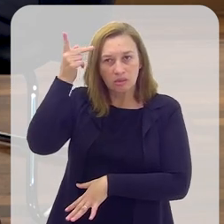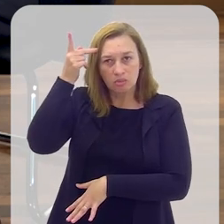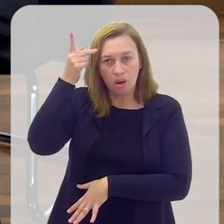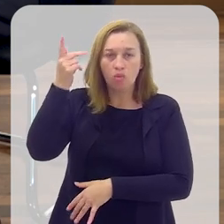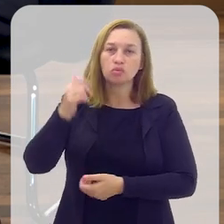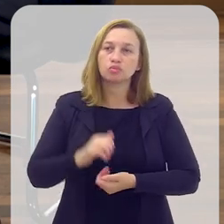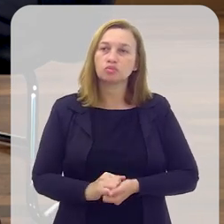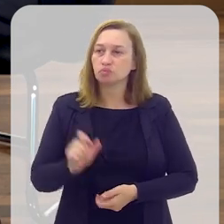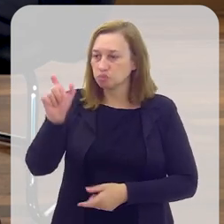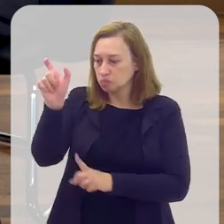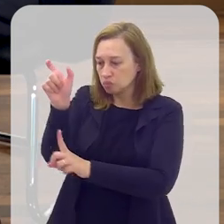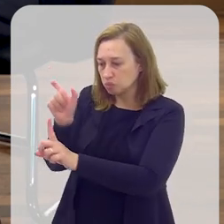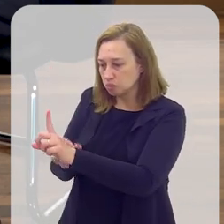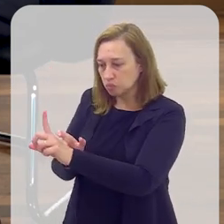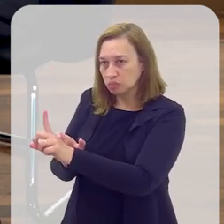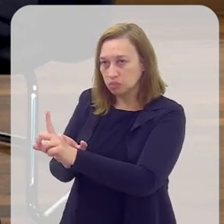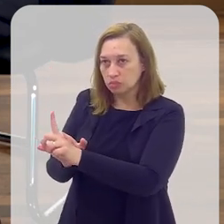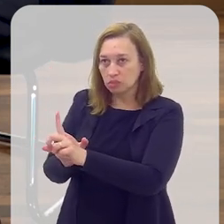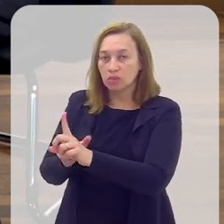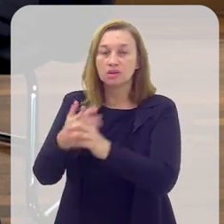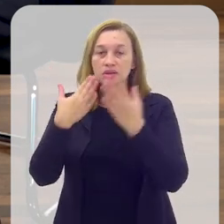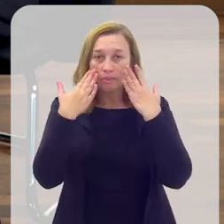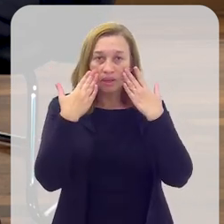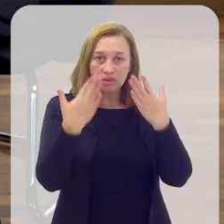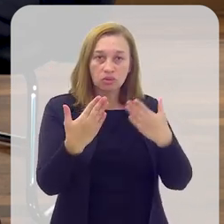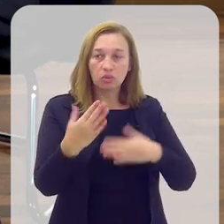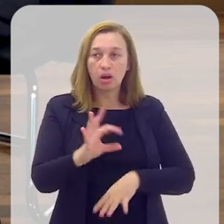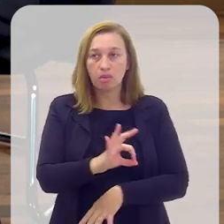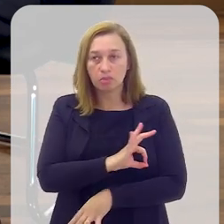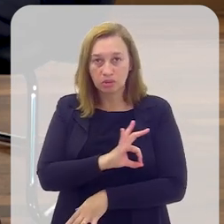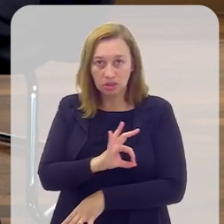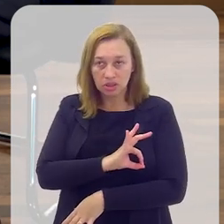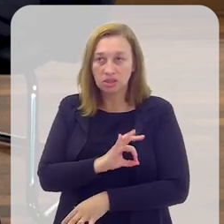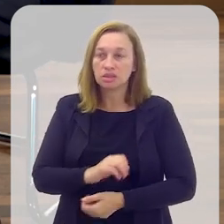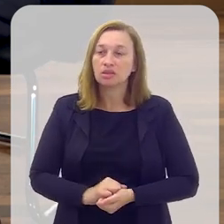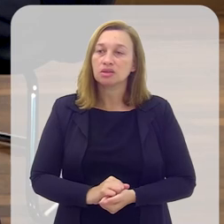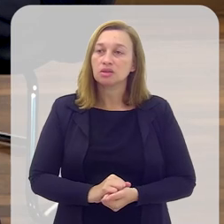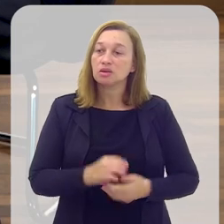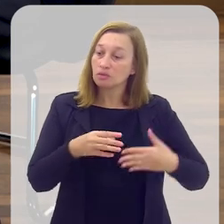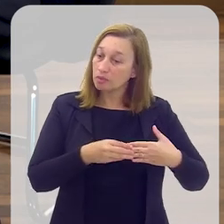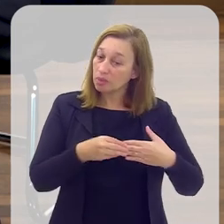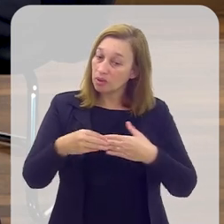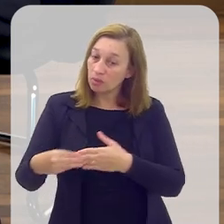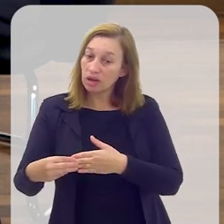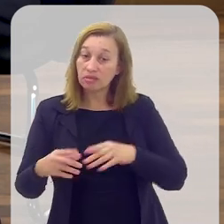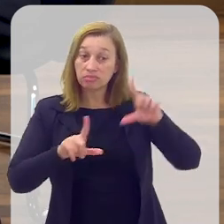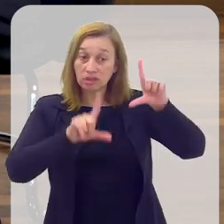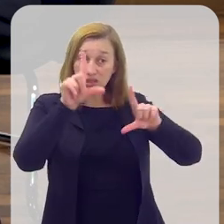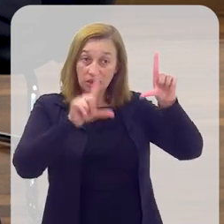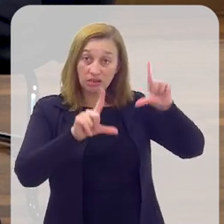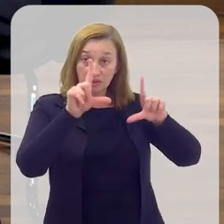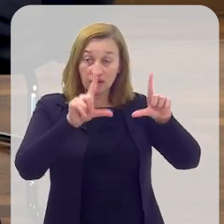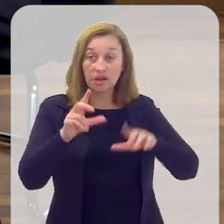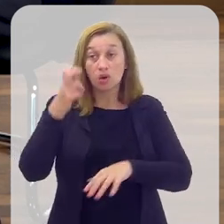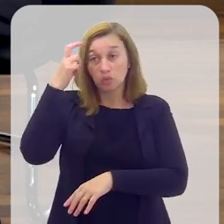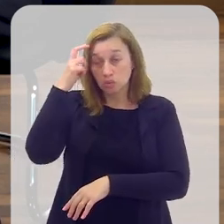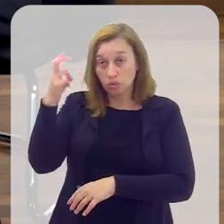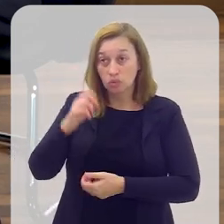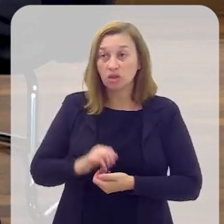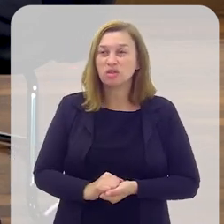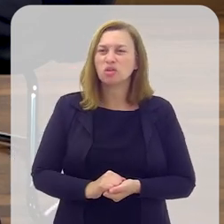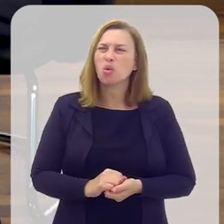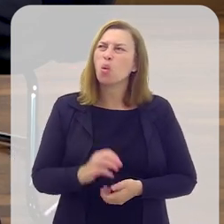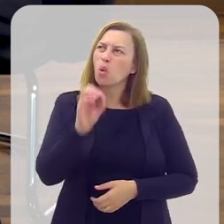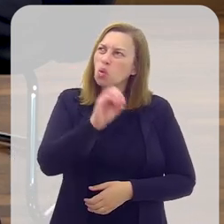que se apresentou à polícia, que eles tinham buscado ele na TV Cultura, ele dirigia a TV Cultura,